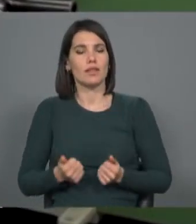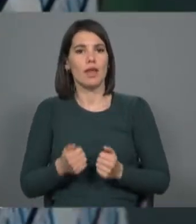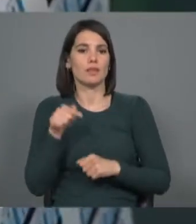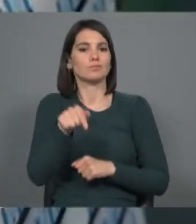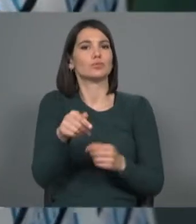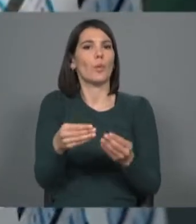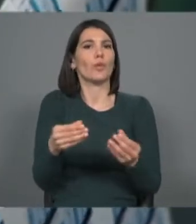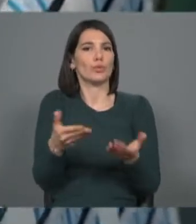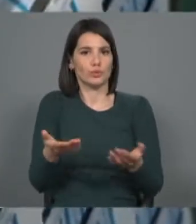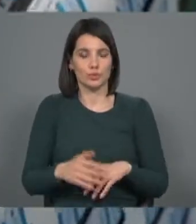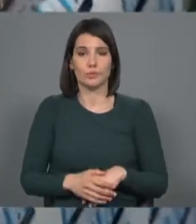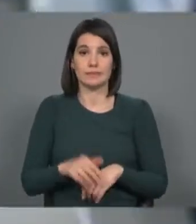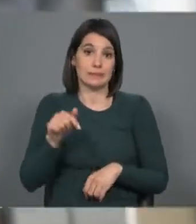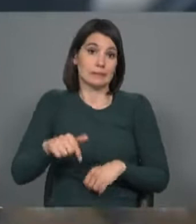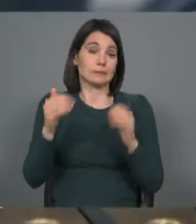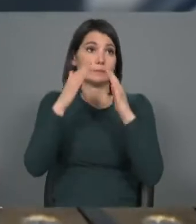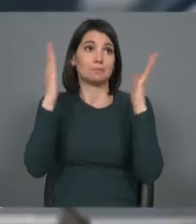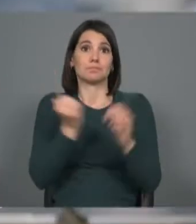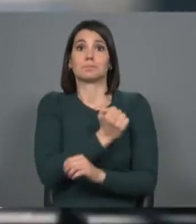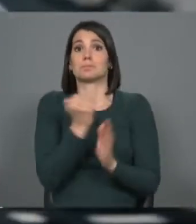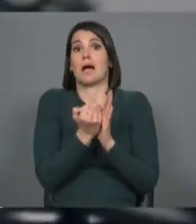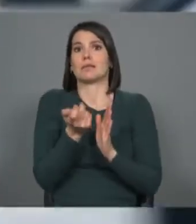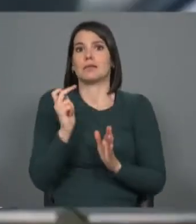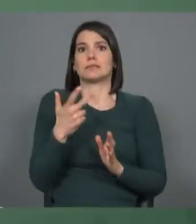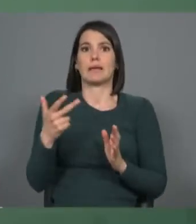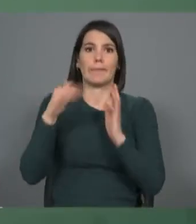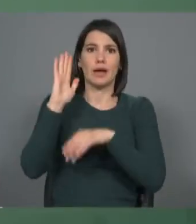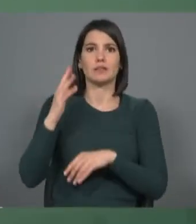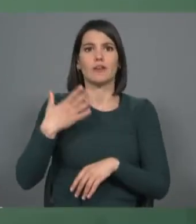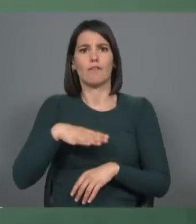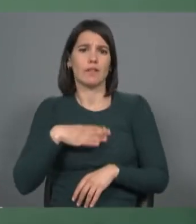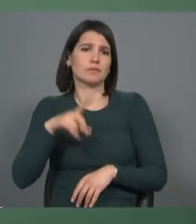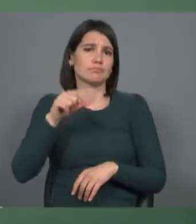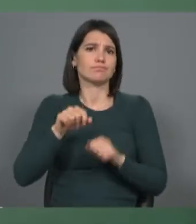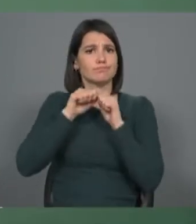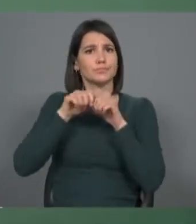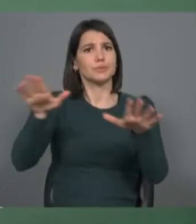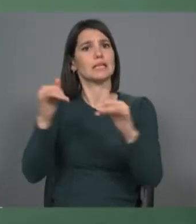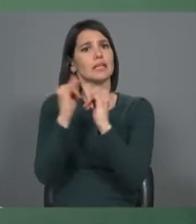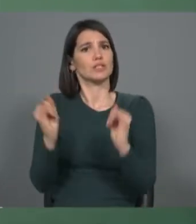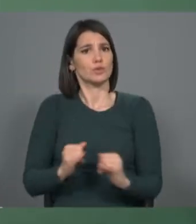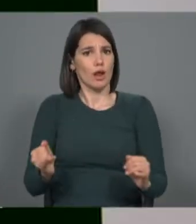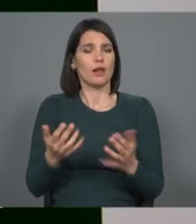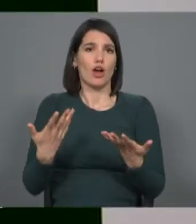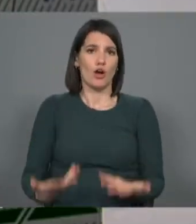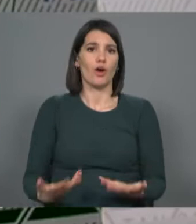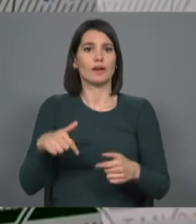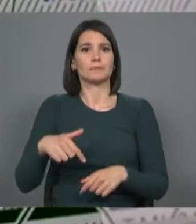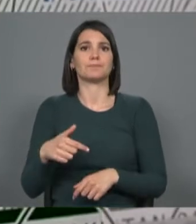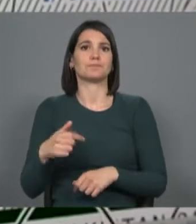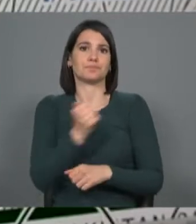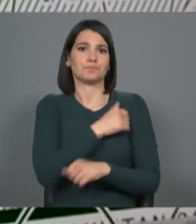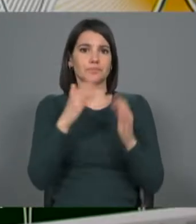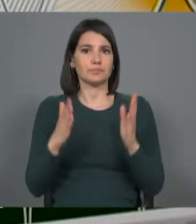produto. Como marca centenária procuramos nos últimos anos exportar, internacionalizar, hoje em dia a Imprensa Nacional Casa da Moeda já